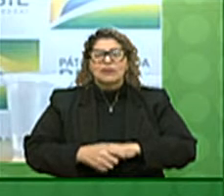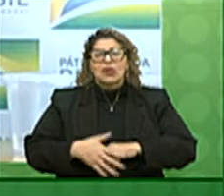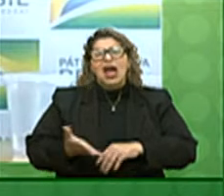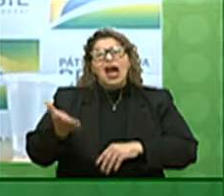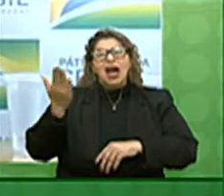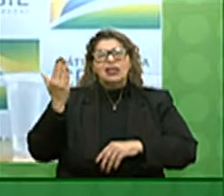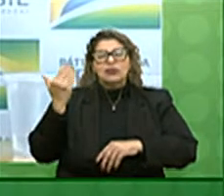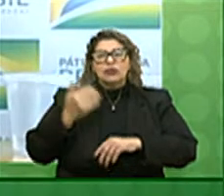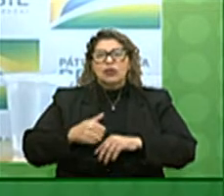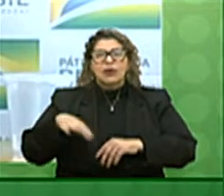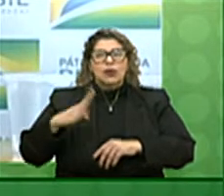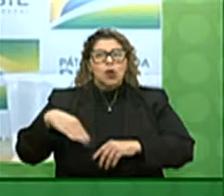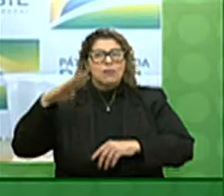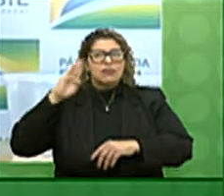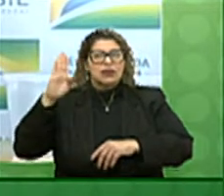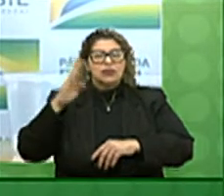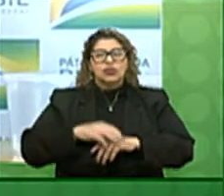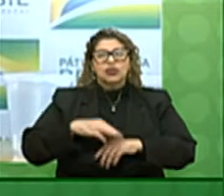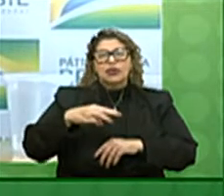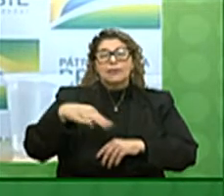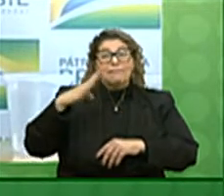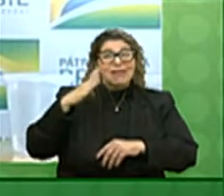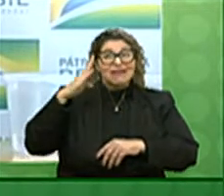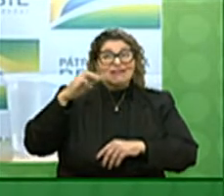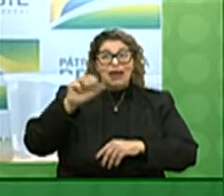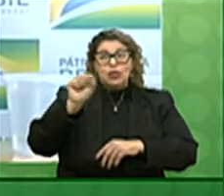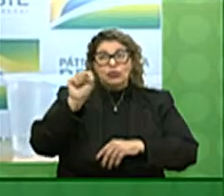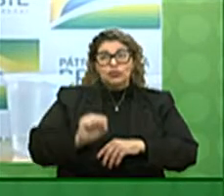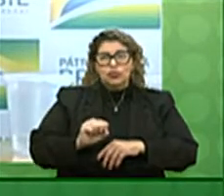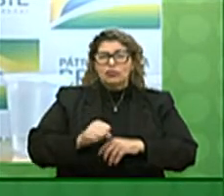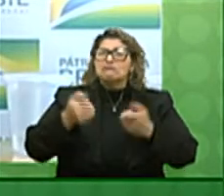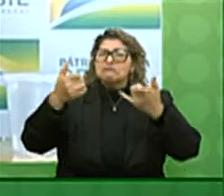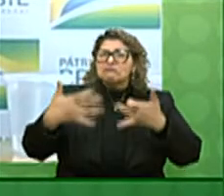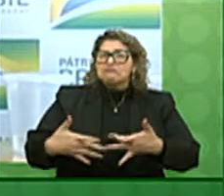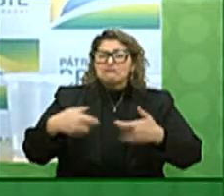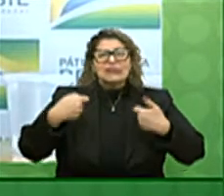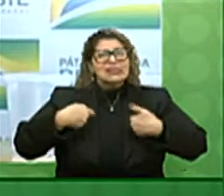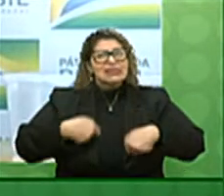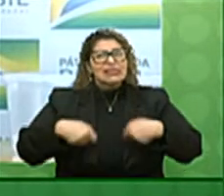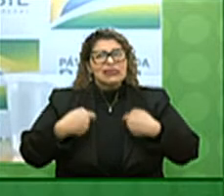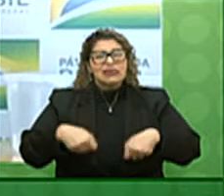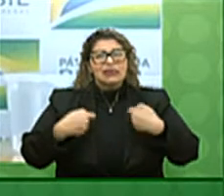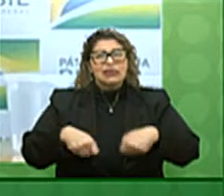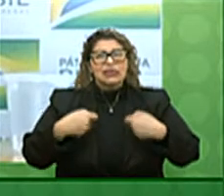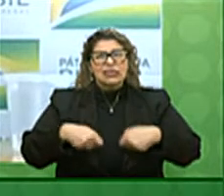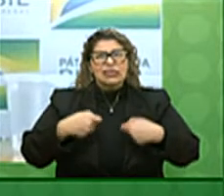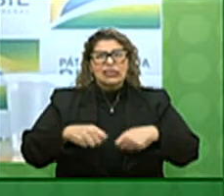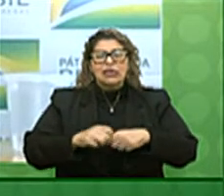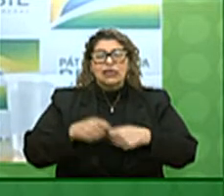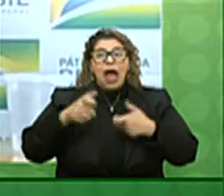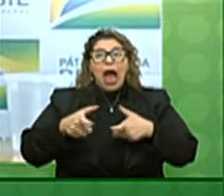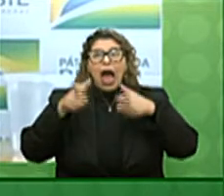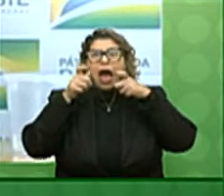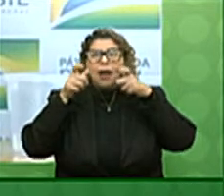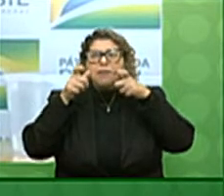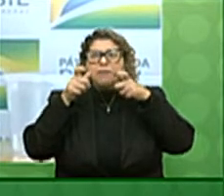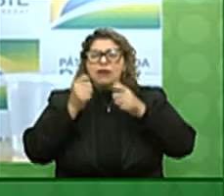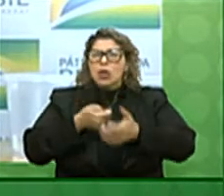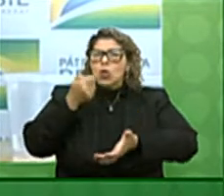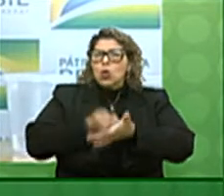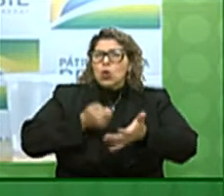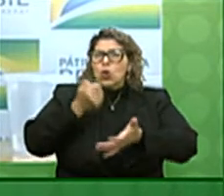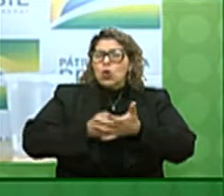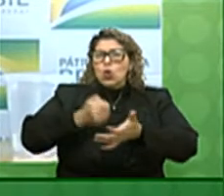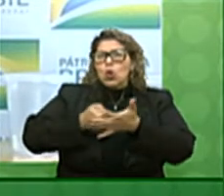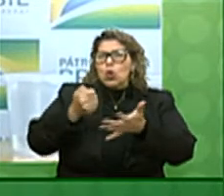era comandante militar do Sul, comentei sobre a necessidade de despertarmos para uma luta